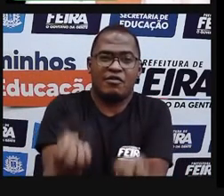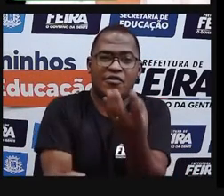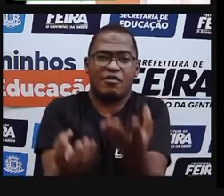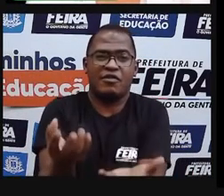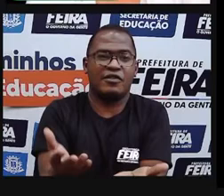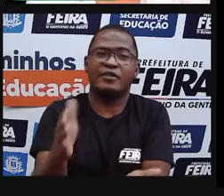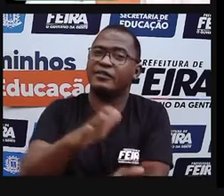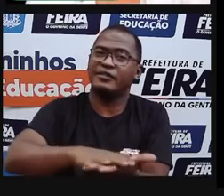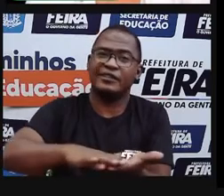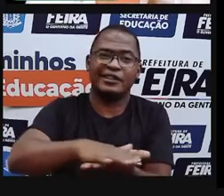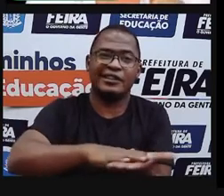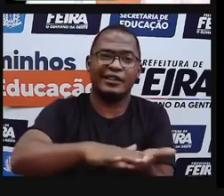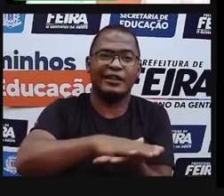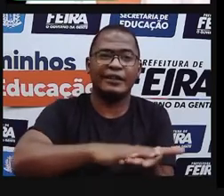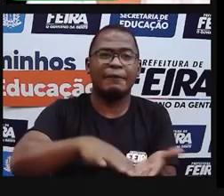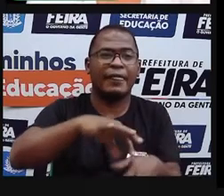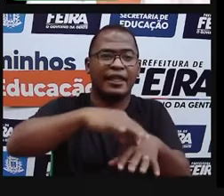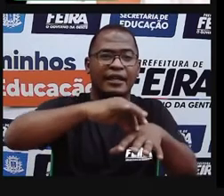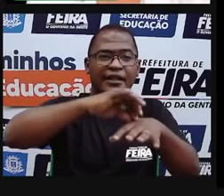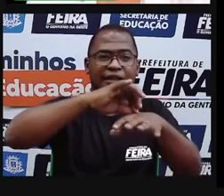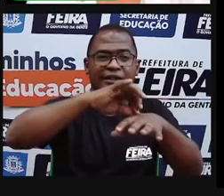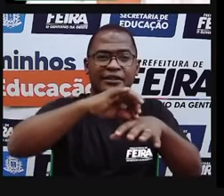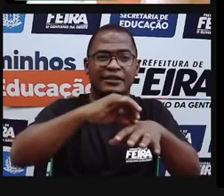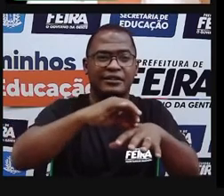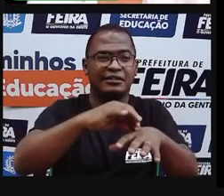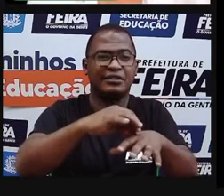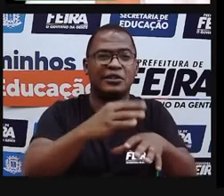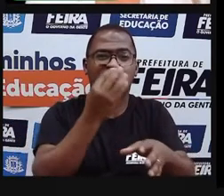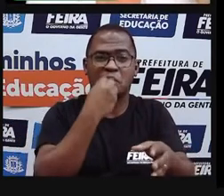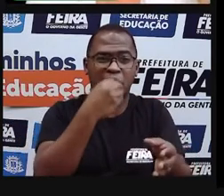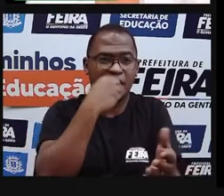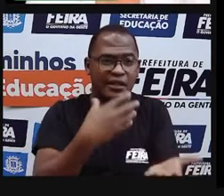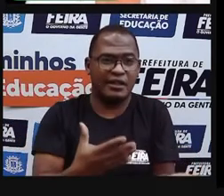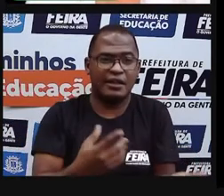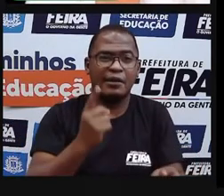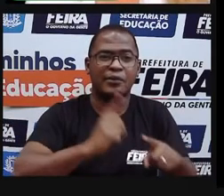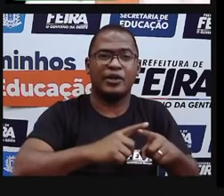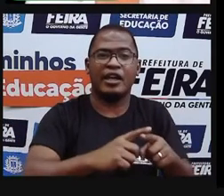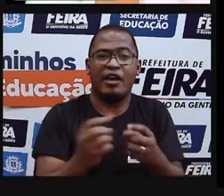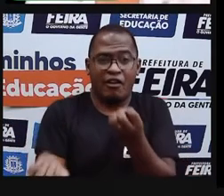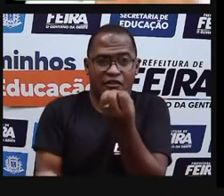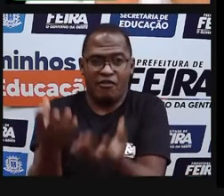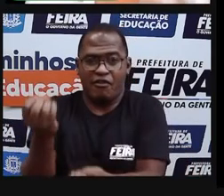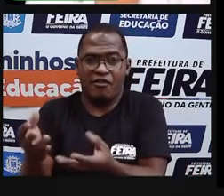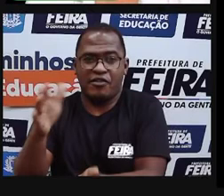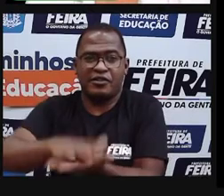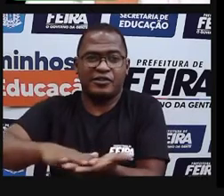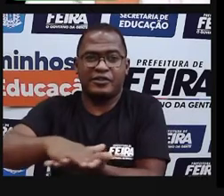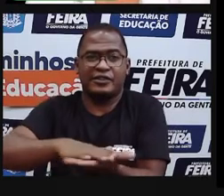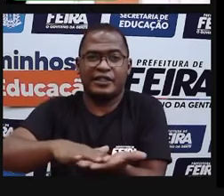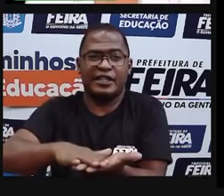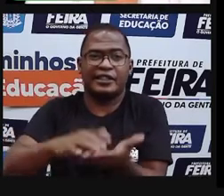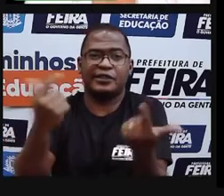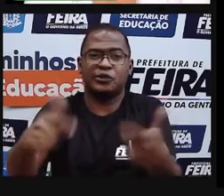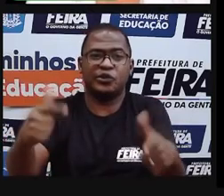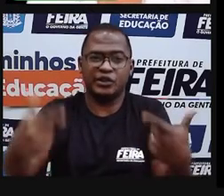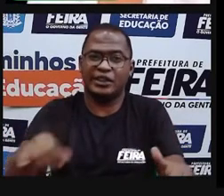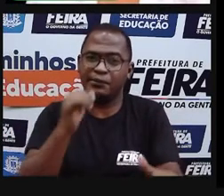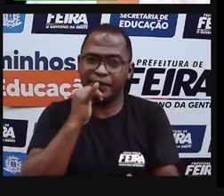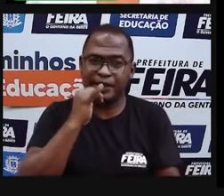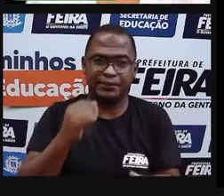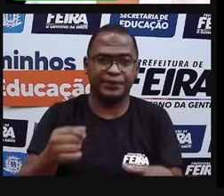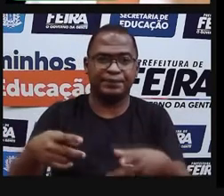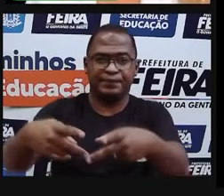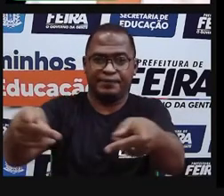evolução nesse período. Com a descoberta do fogo. Por quê? Através do fogo começou-se a cozinhar os alimentos. Porque